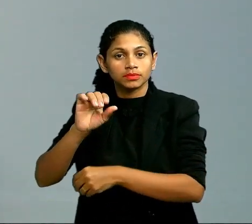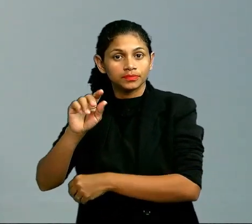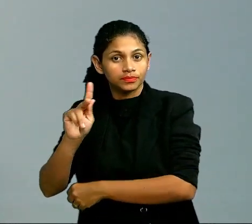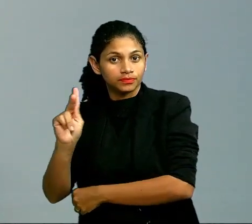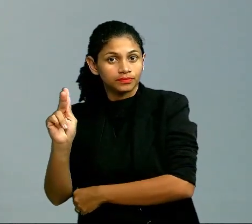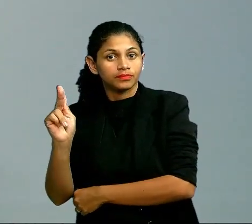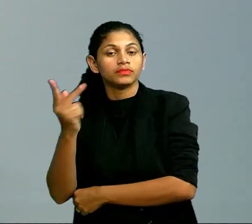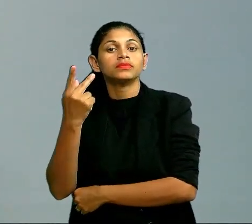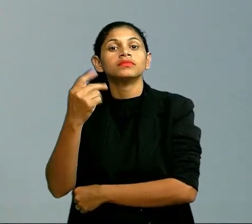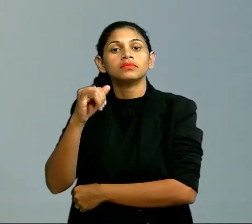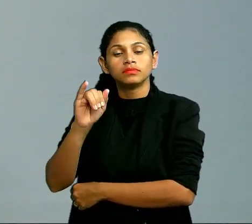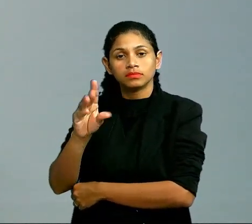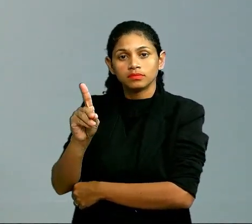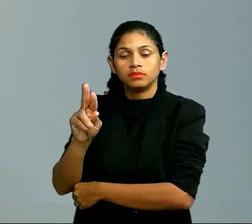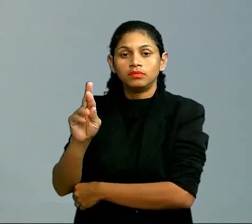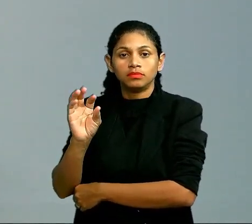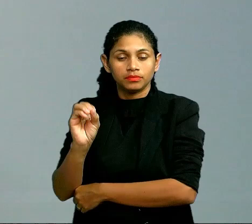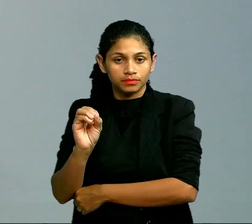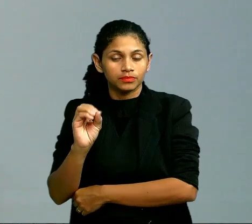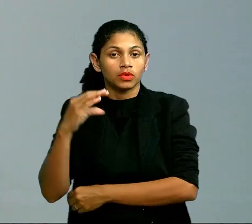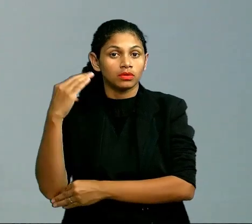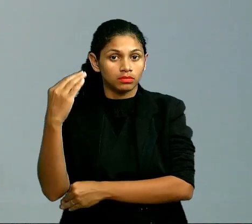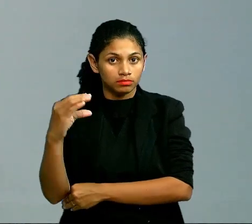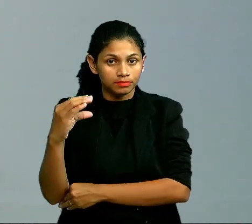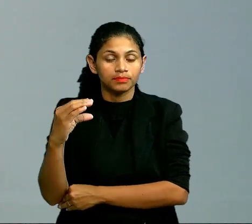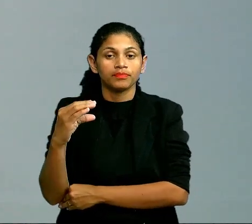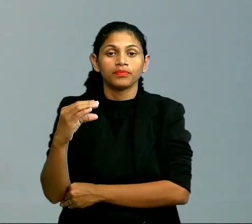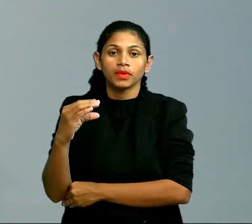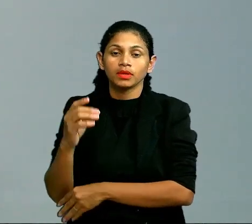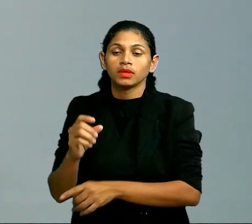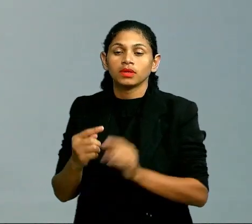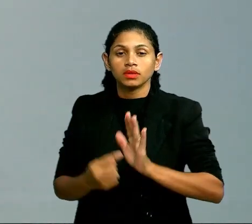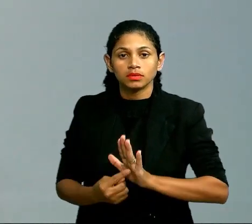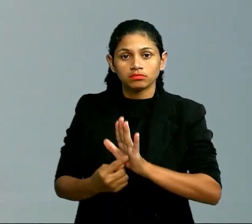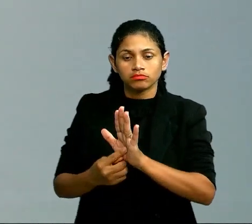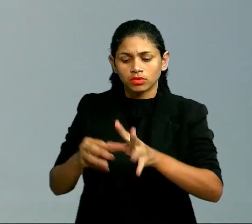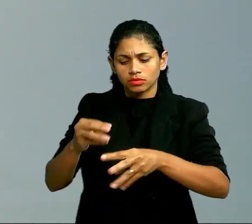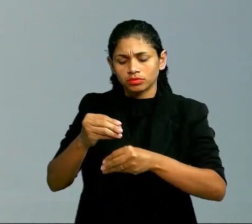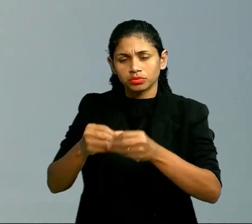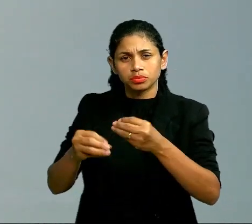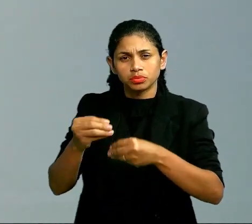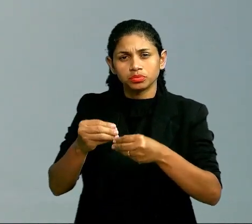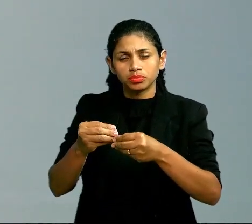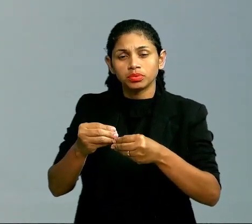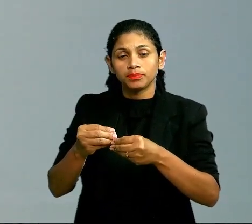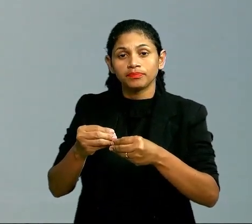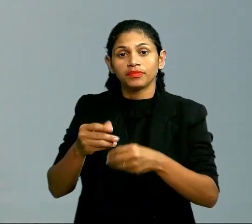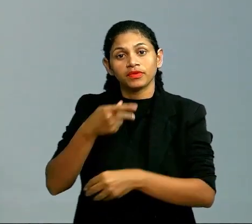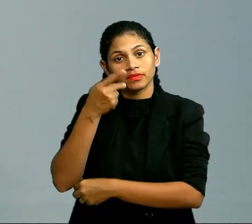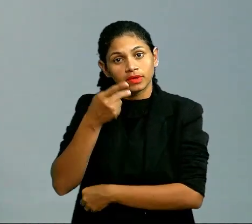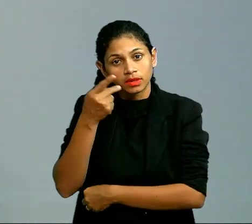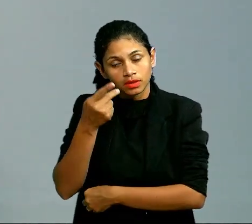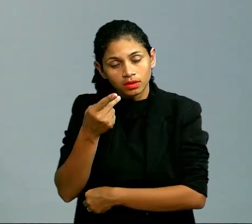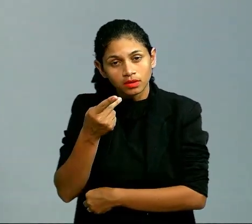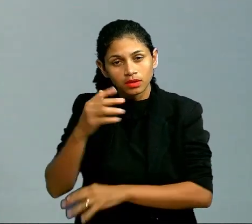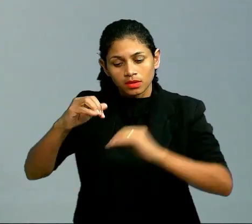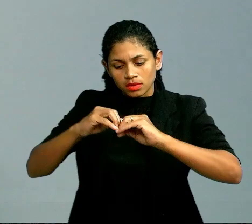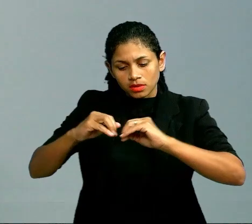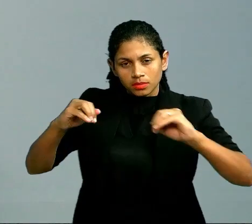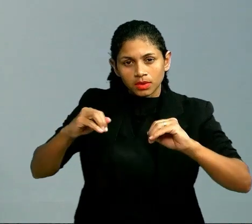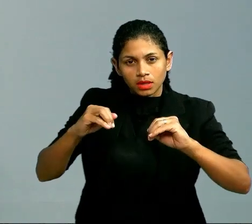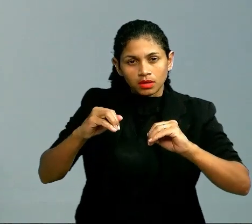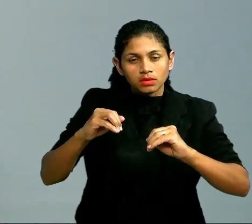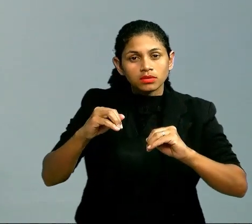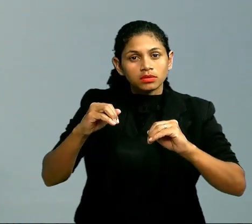fracionados. Então, as frações do petróleo, que acontecem por destilação fracionada, que nós também falamos lá em separação de mistura,